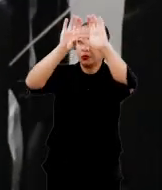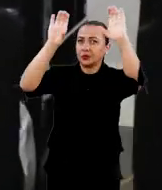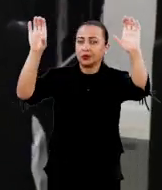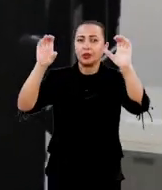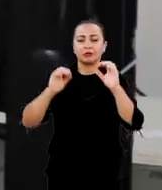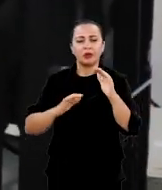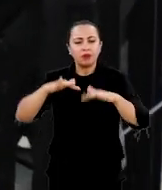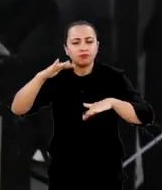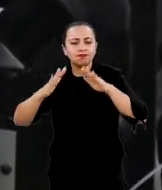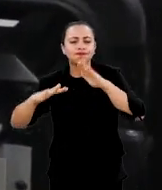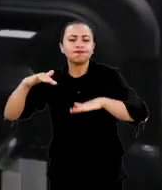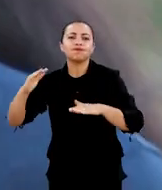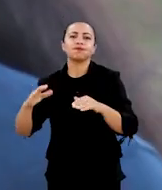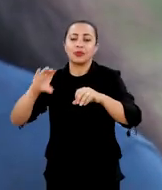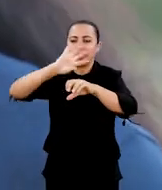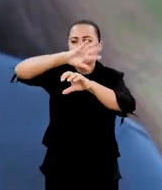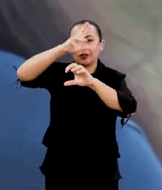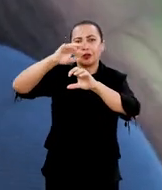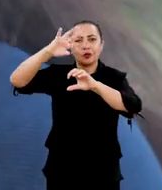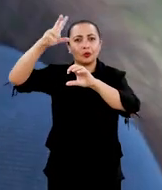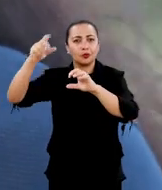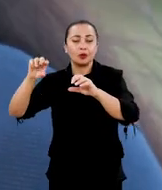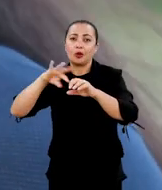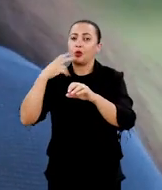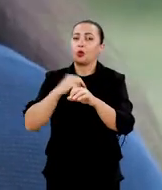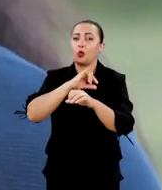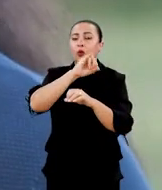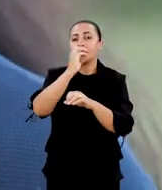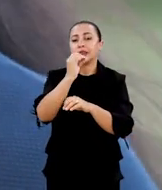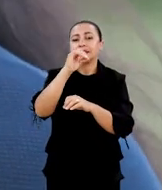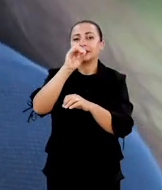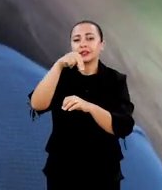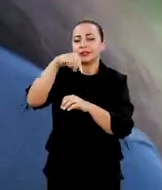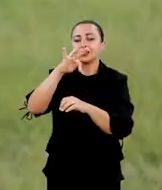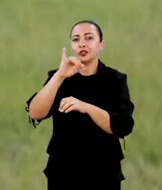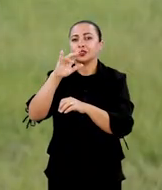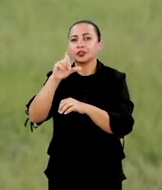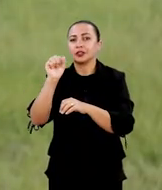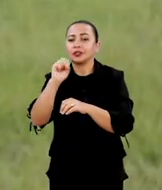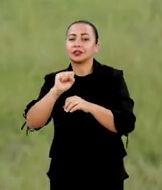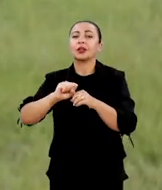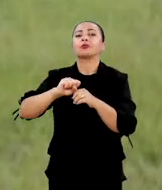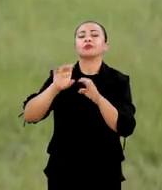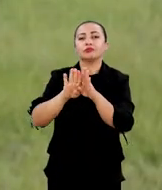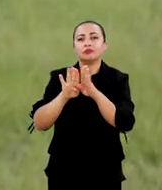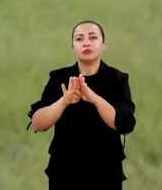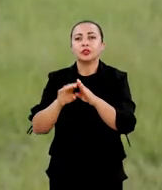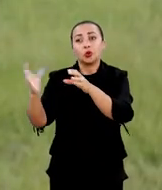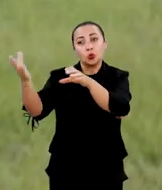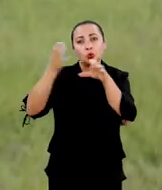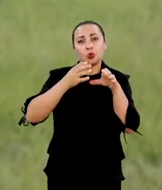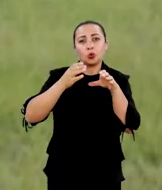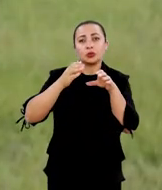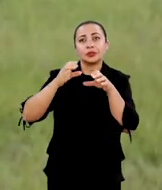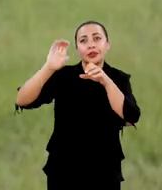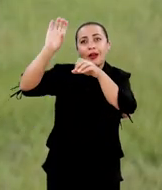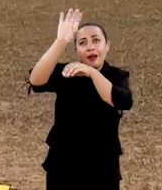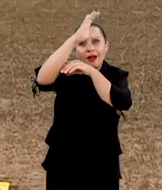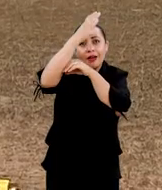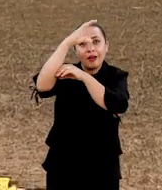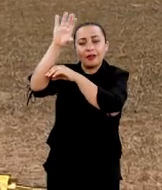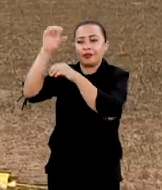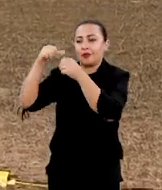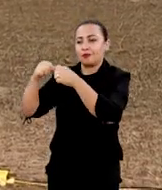o clima espacial e estudar as perturbações de plasma, que chamamos de cintilação dinosférica. Então, eles trouxeram esse equipamento, esse radar.